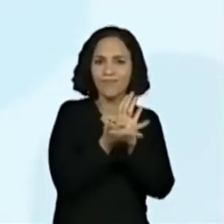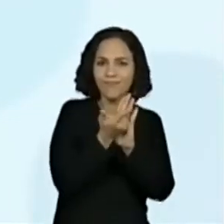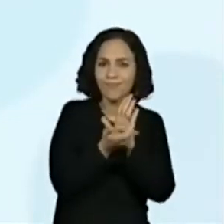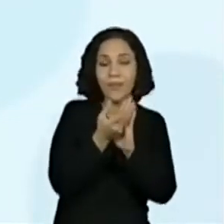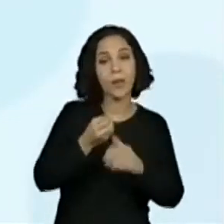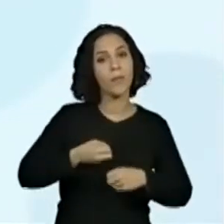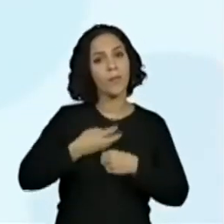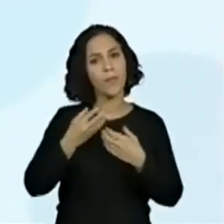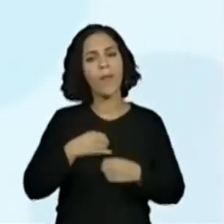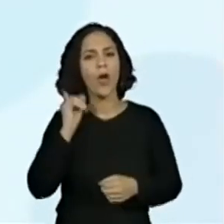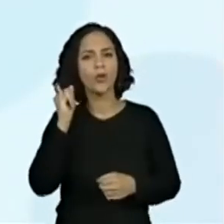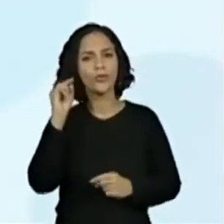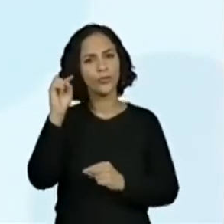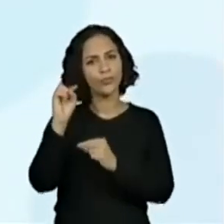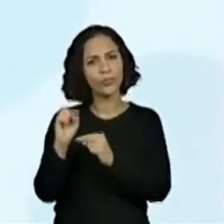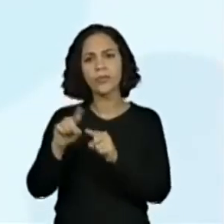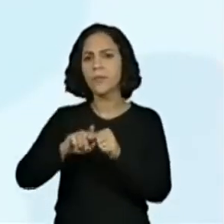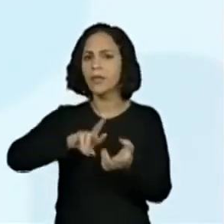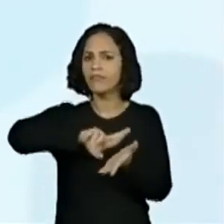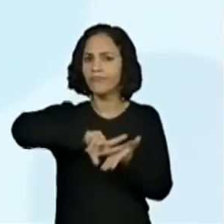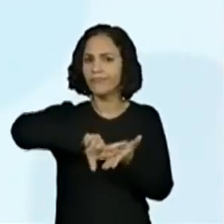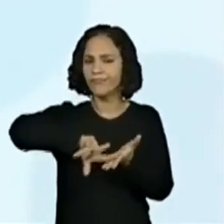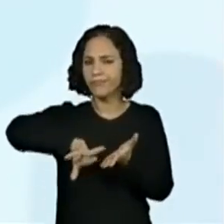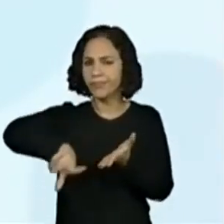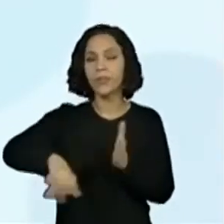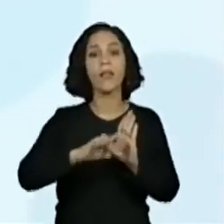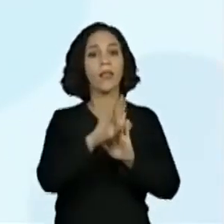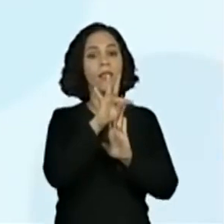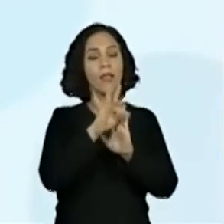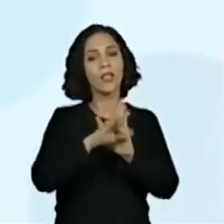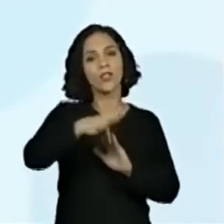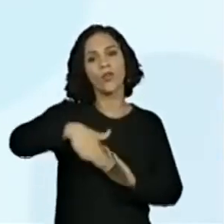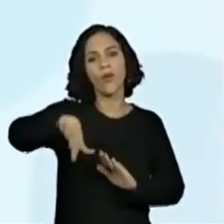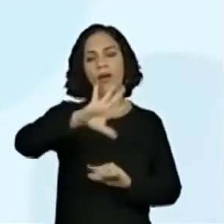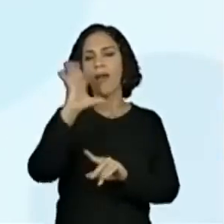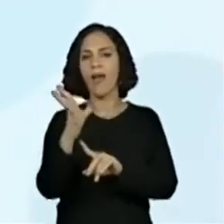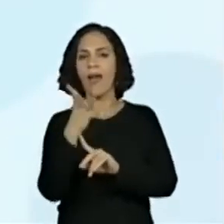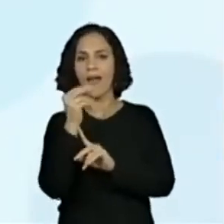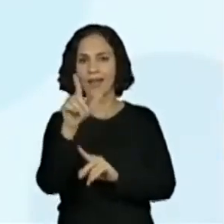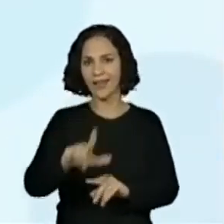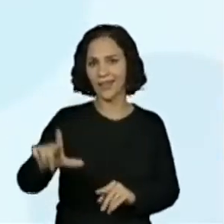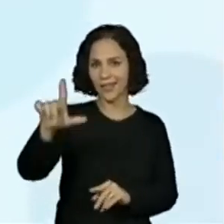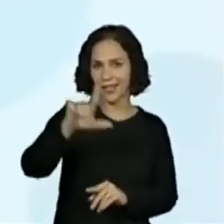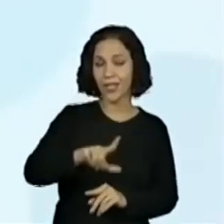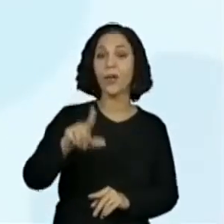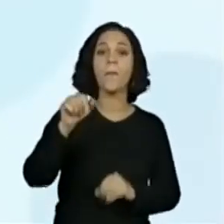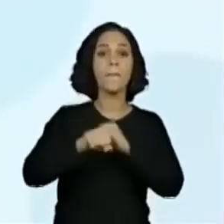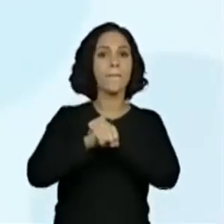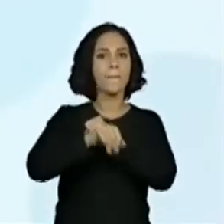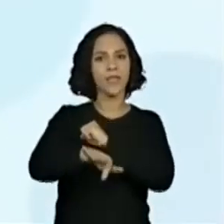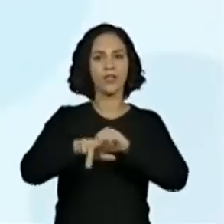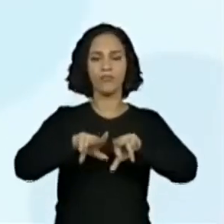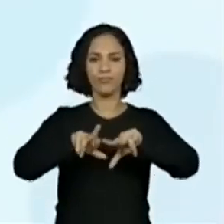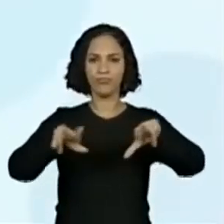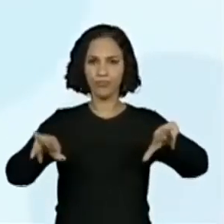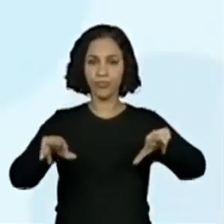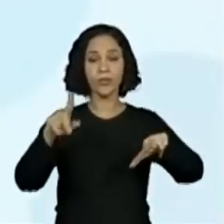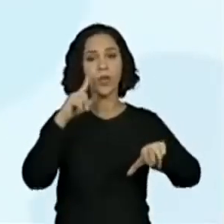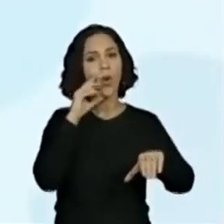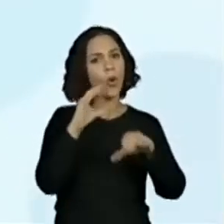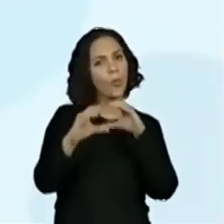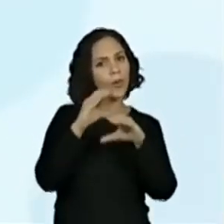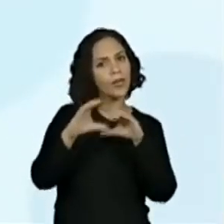poemas, minicontos, entre outros textos do campo artístico literário, em diferentes mídias, considerando a situação